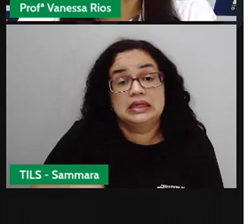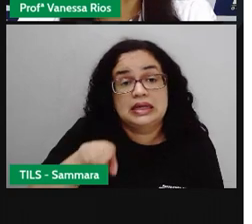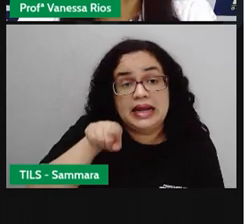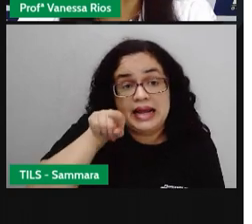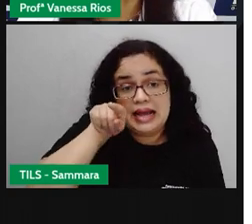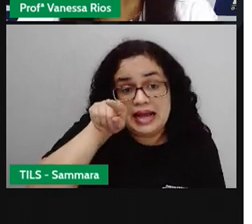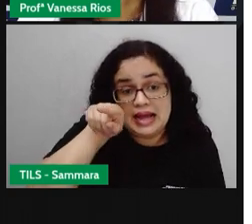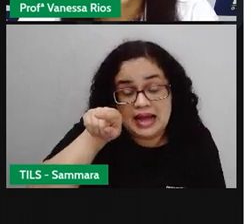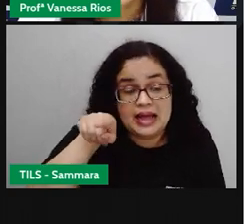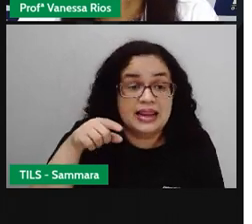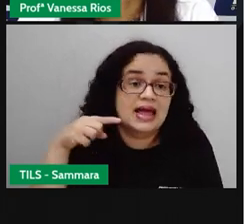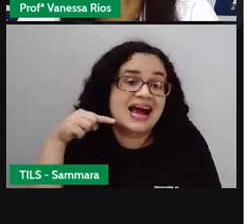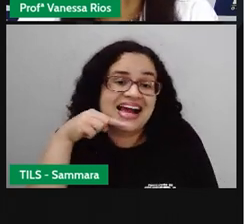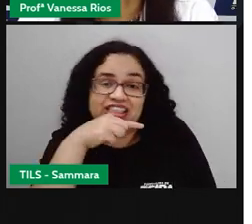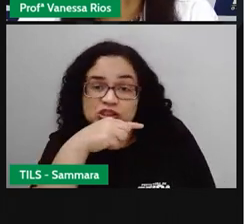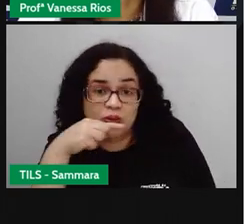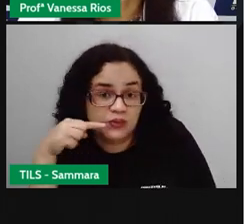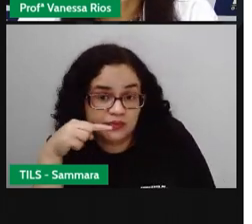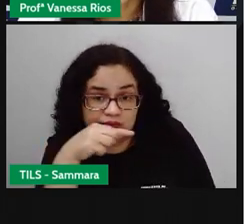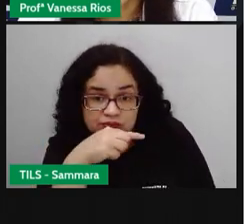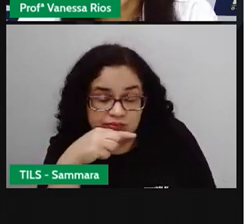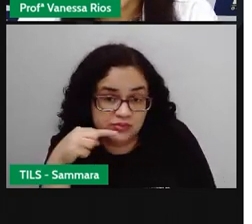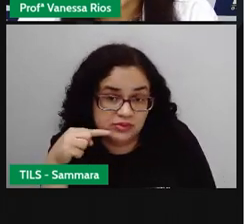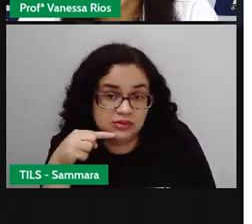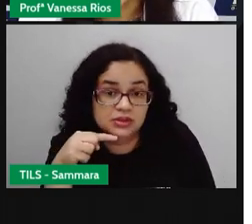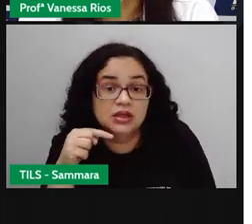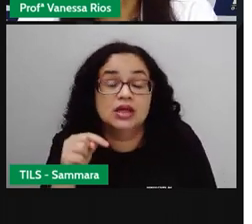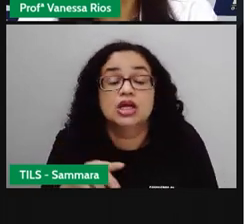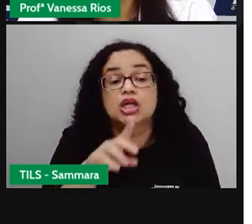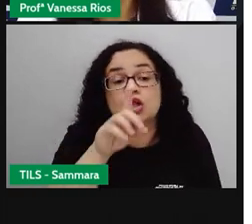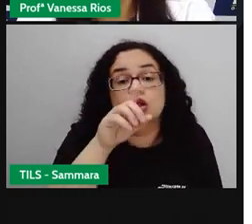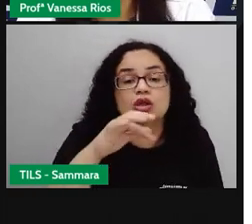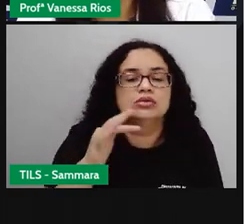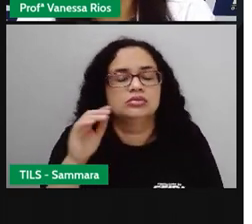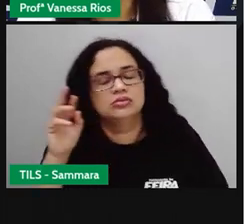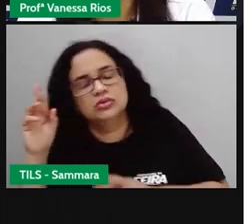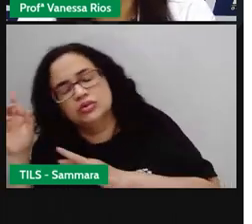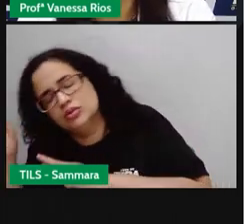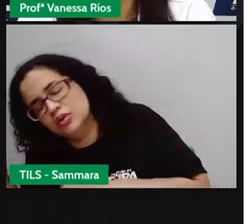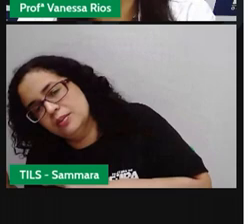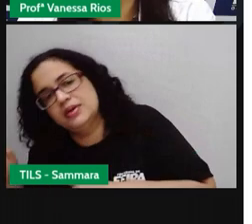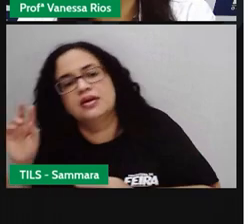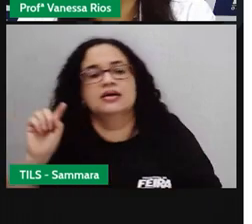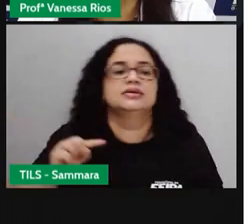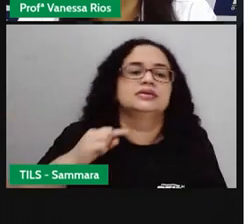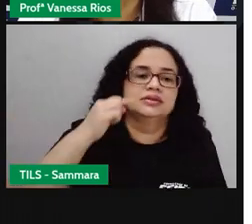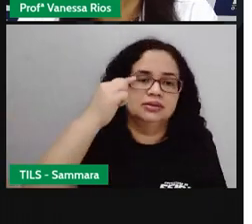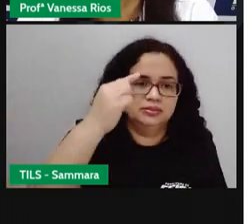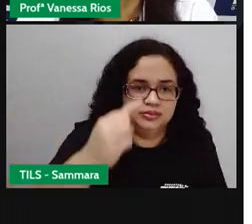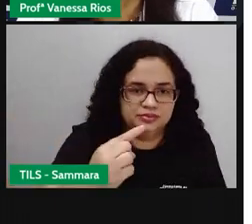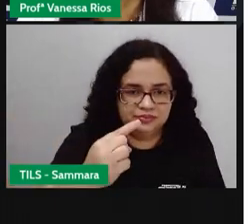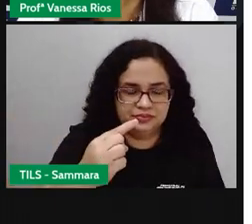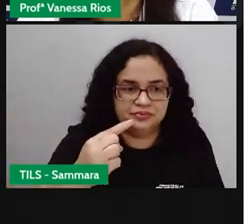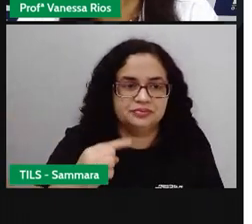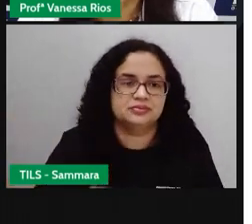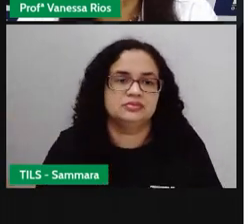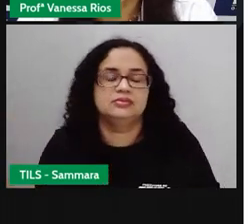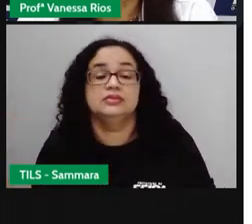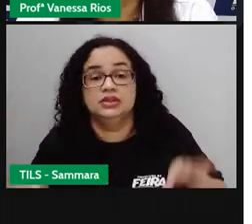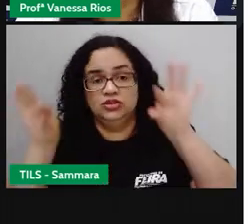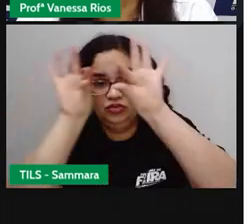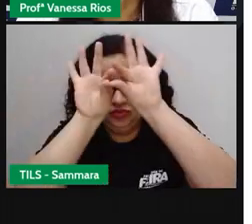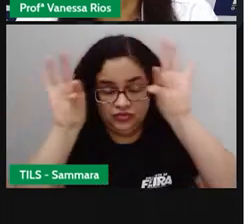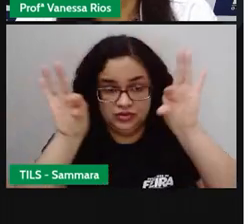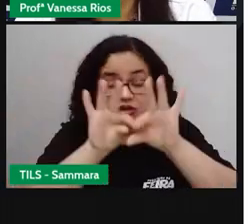a próxima frase. Ela escova seus dentes e dormirá em breve. Nessa